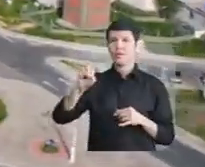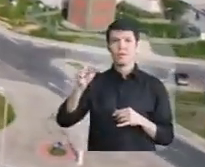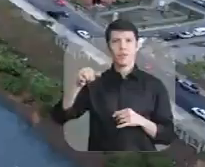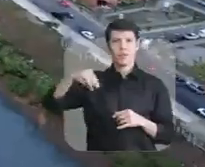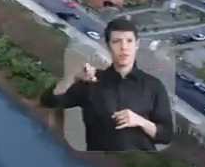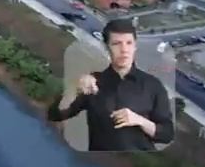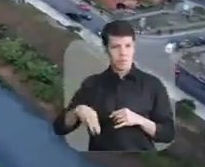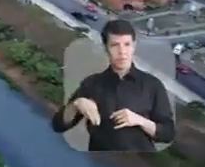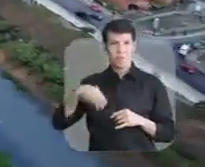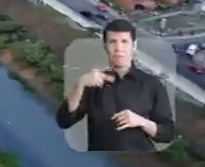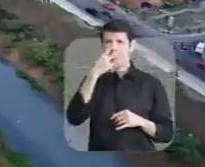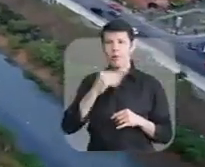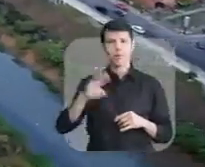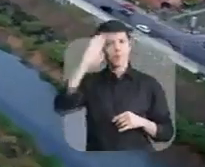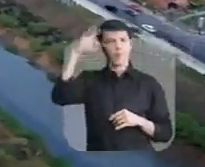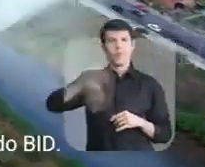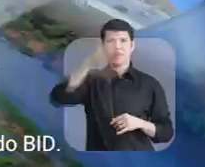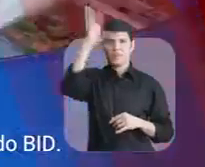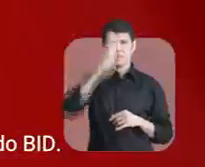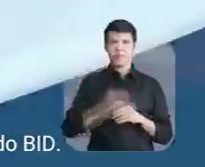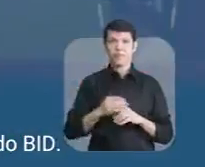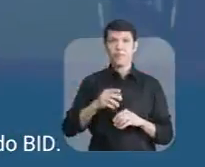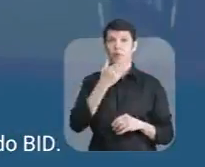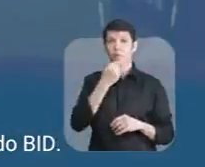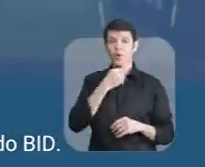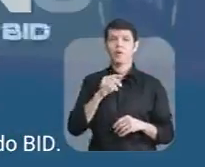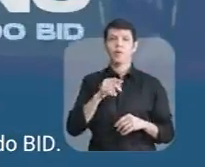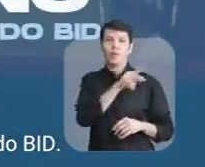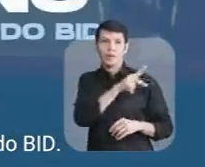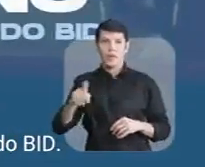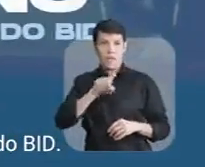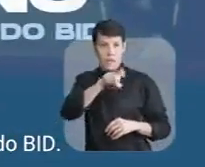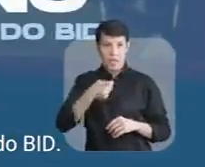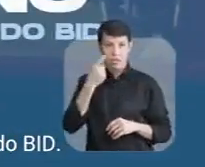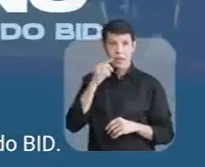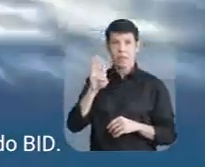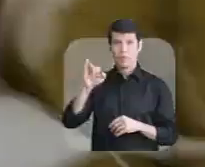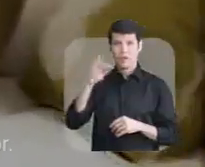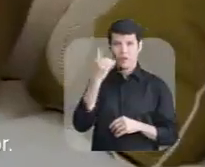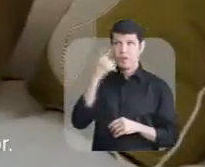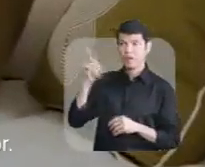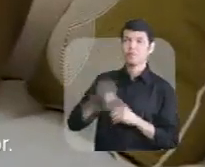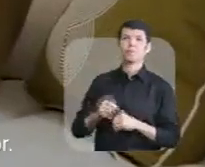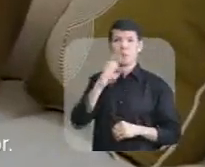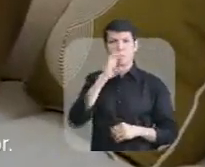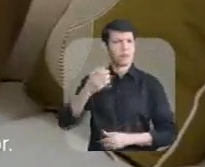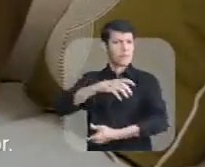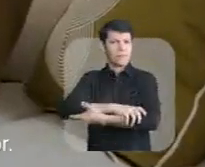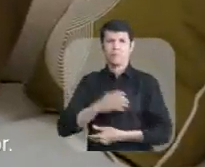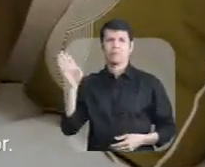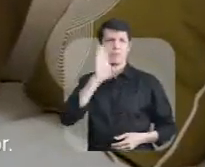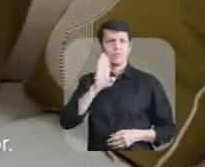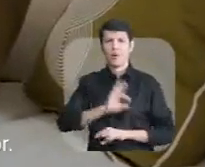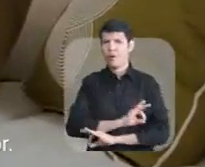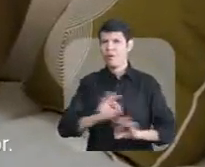saneamento e recuperação ambiental do Brasil Veja o que diz Luiz Alberto Moreno, ex-presidente do BID Eduardo é um parceiro